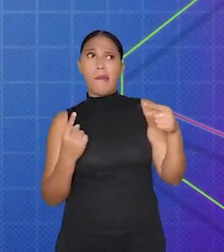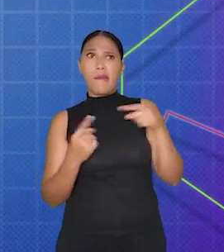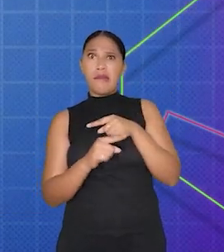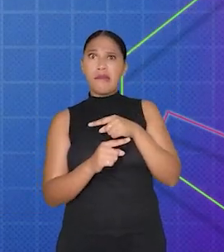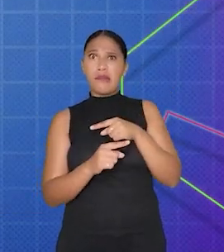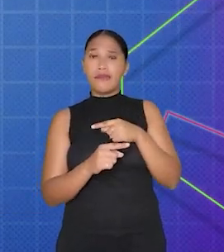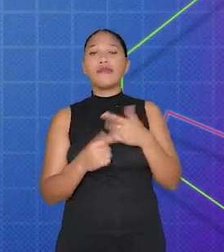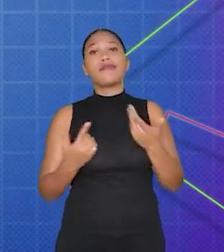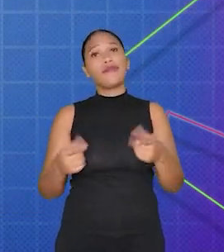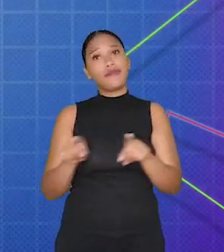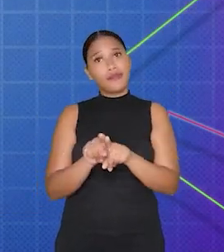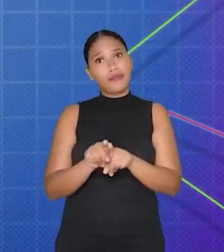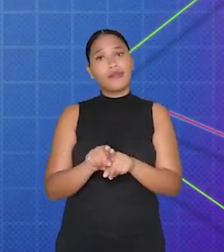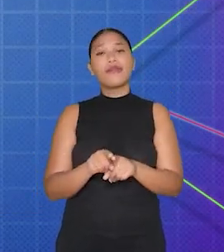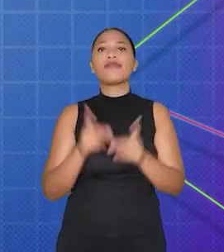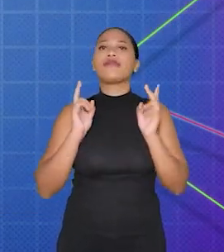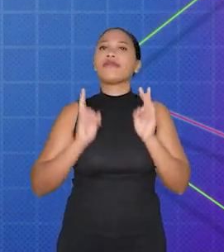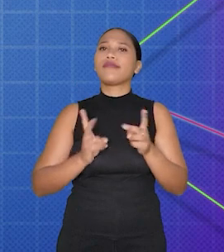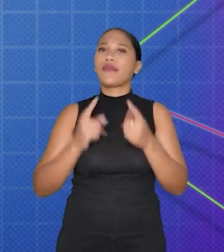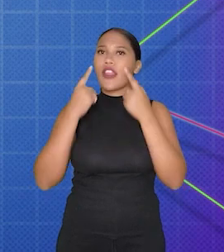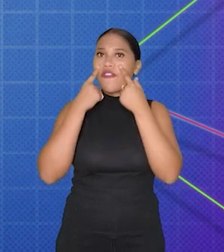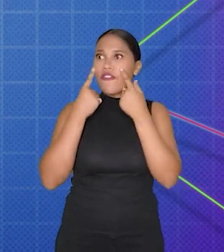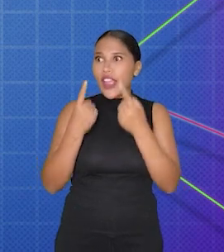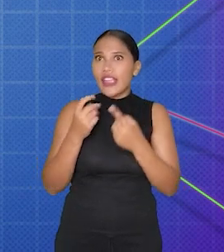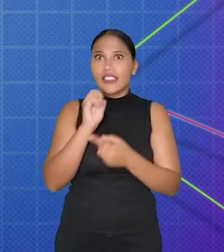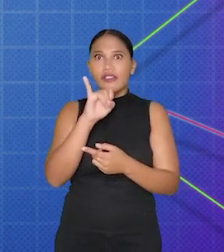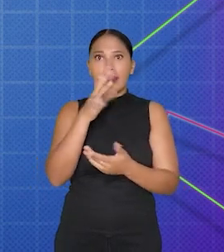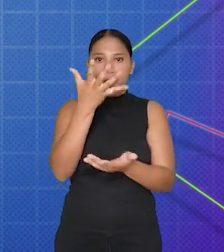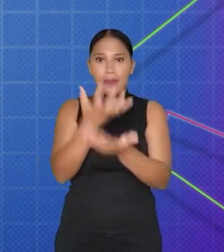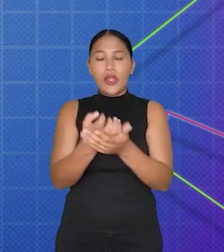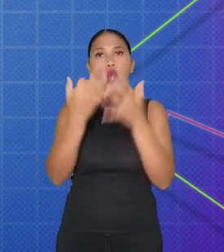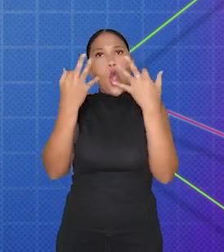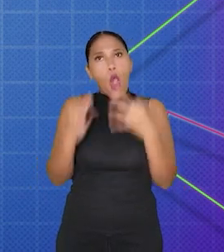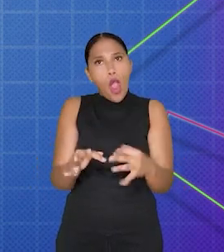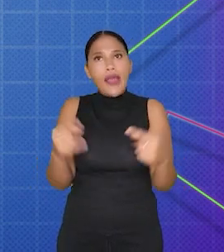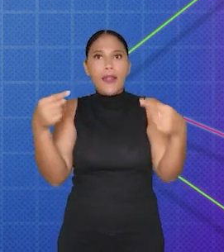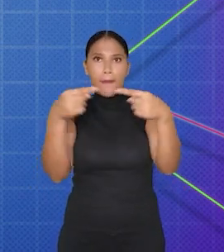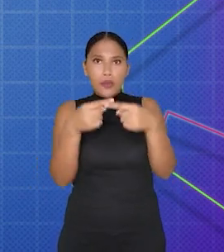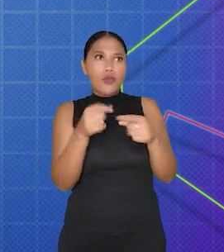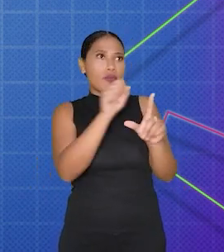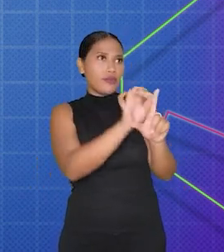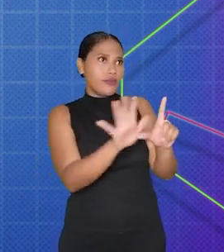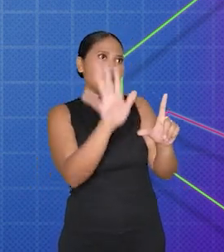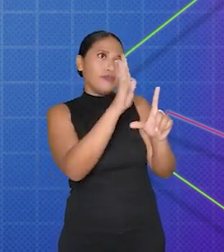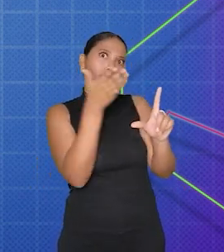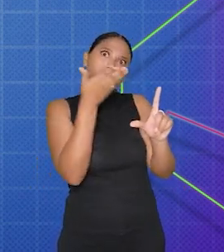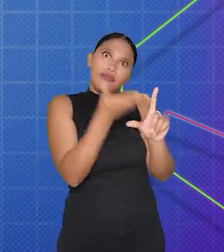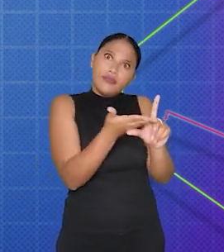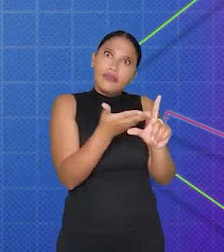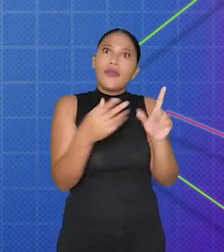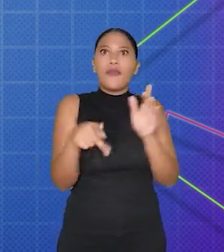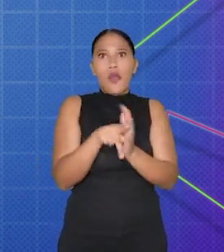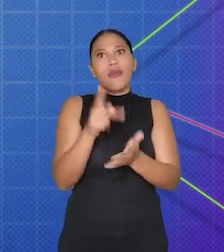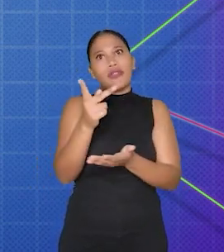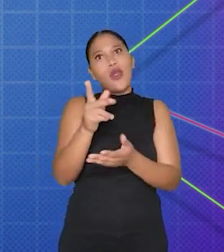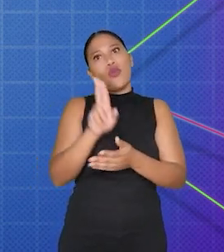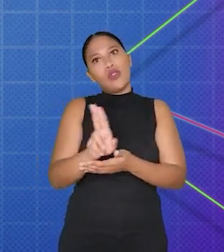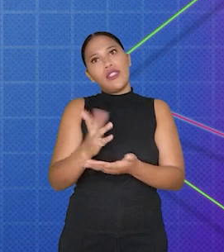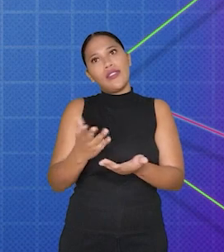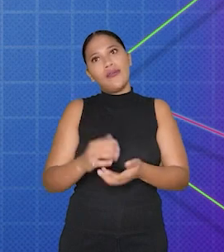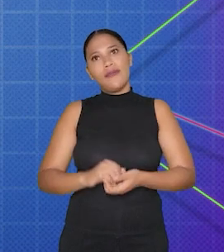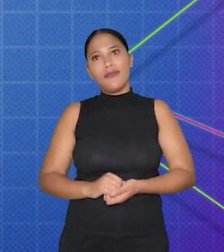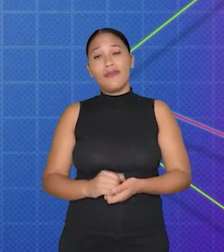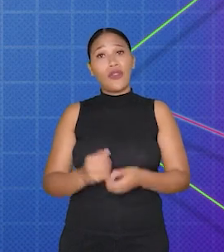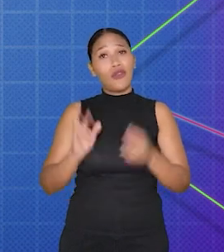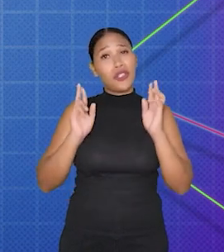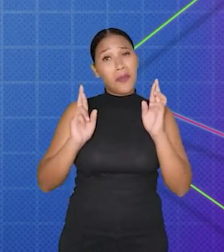compatibilidade. Além disso, sempre verifique se você está baixando a versão correta do plugin para a versão do Construct 2 que você